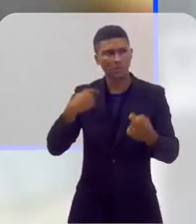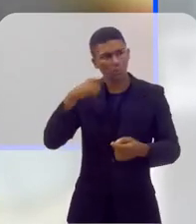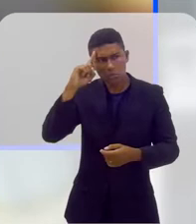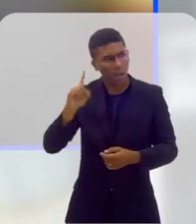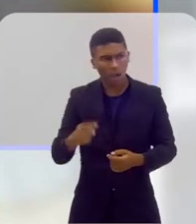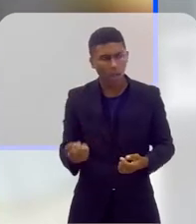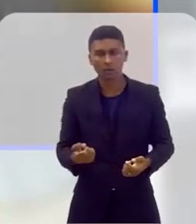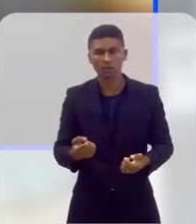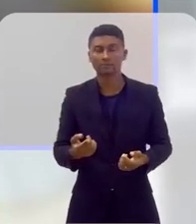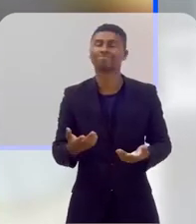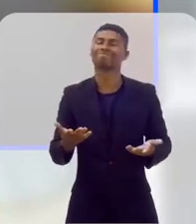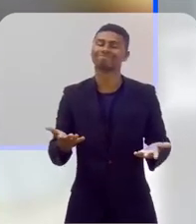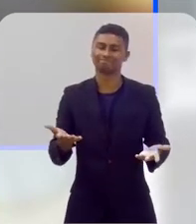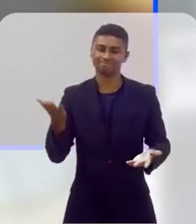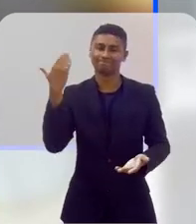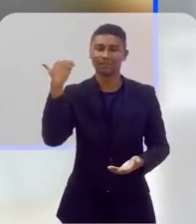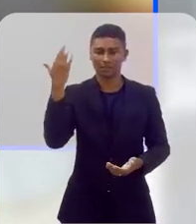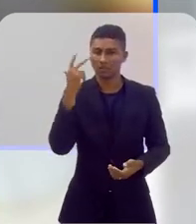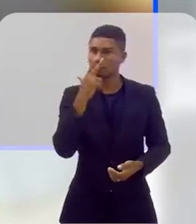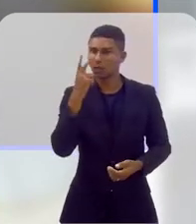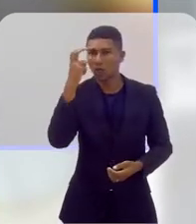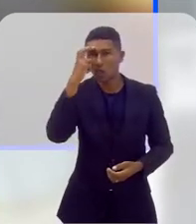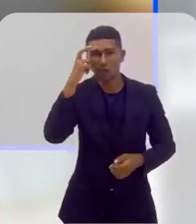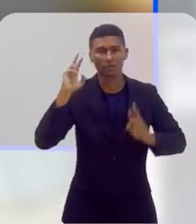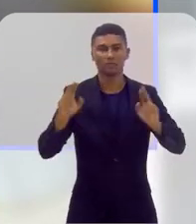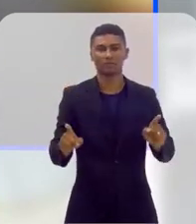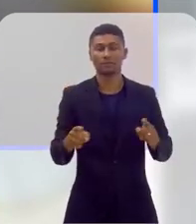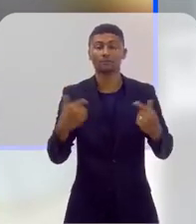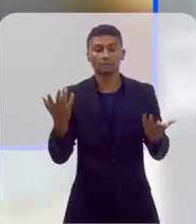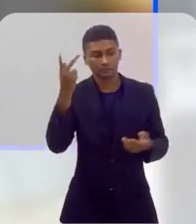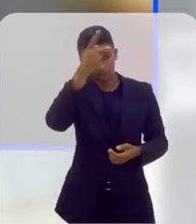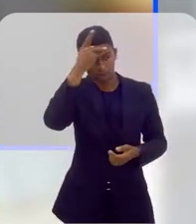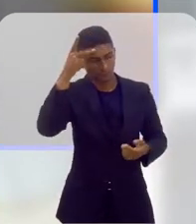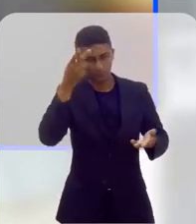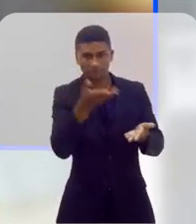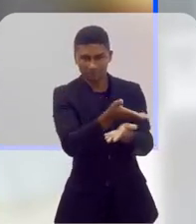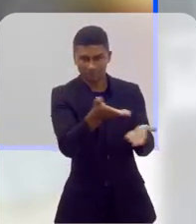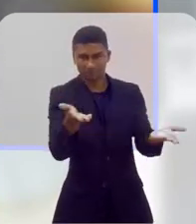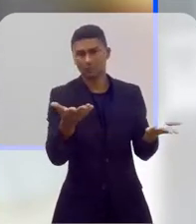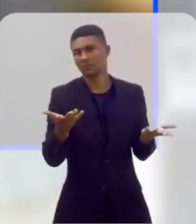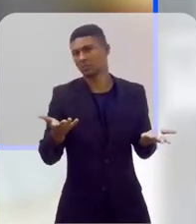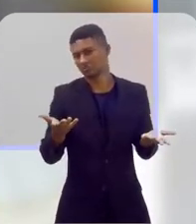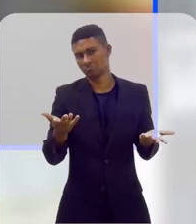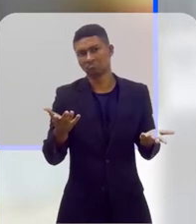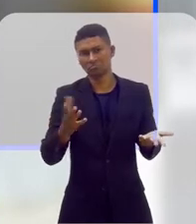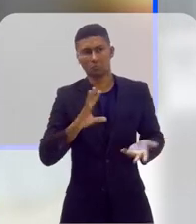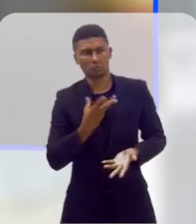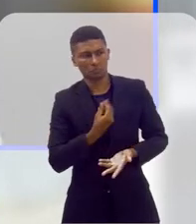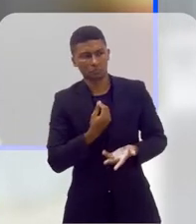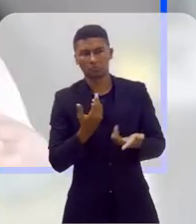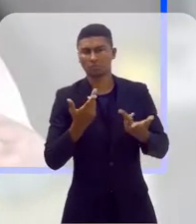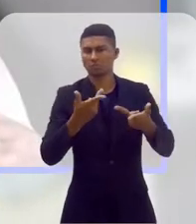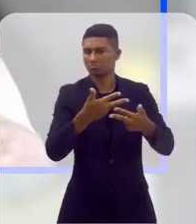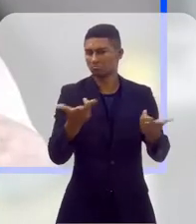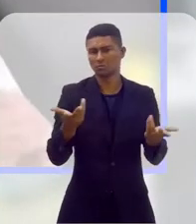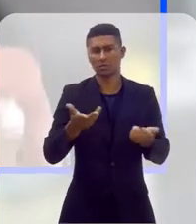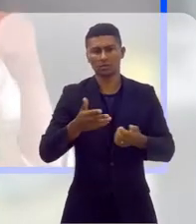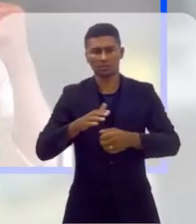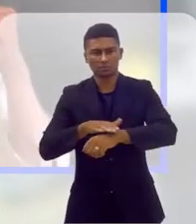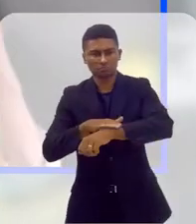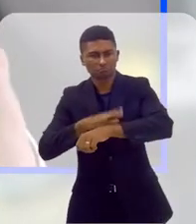isso existia, porque era uma outra cultura. Pessoas homossexuais, travestis, transexuais, negras, começam também a perceber, olha,